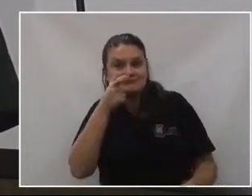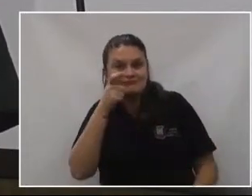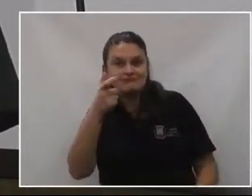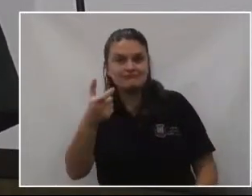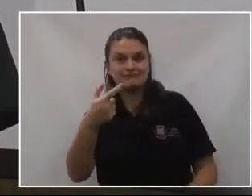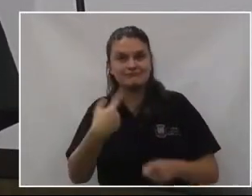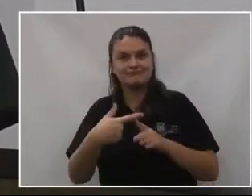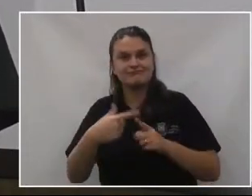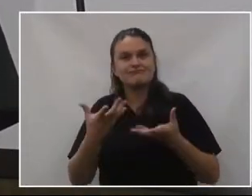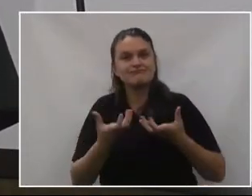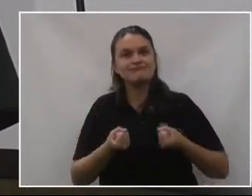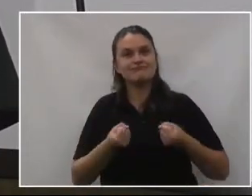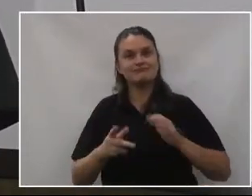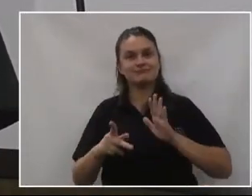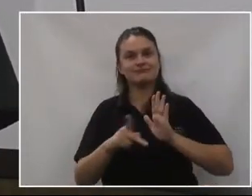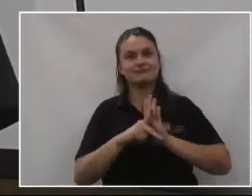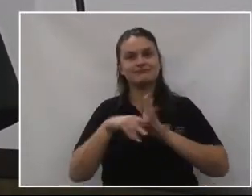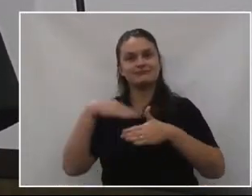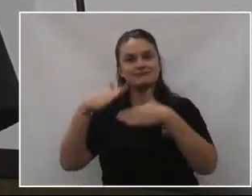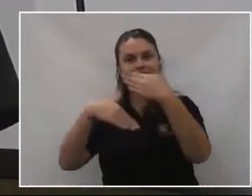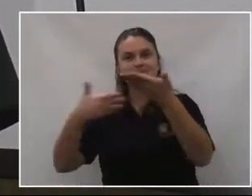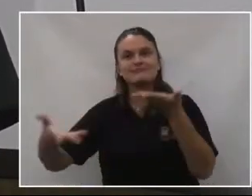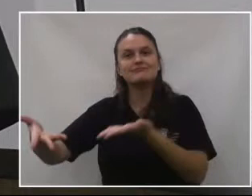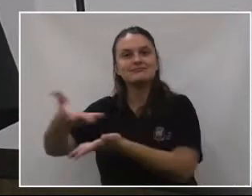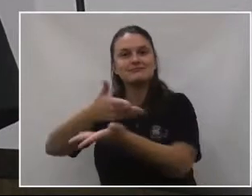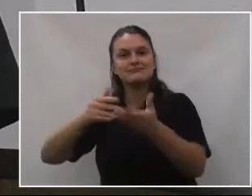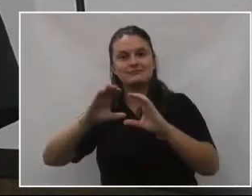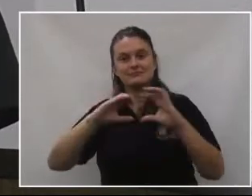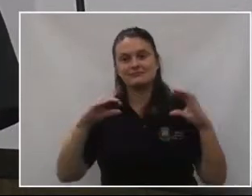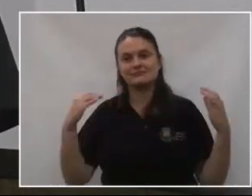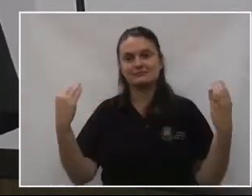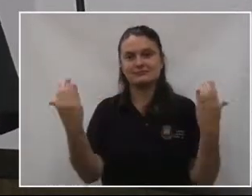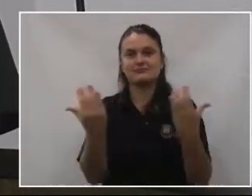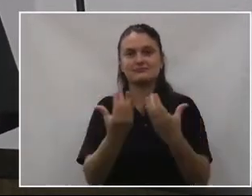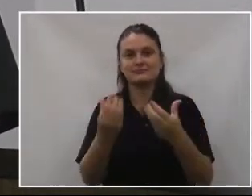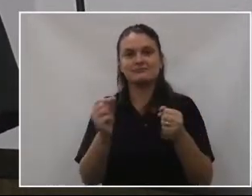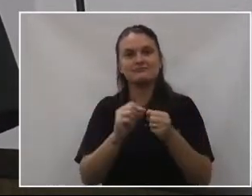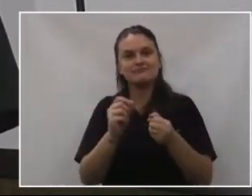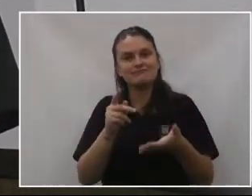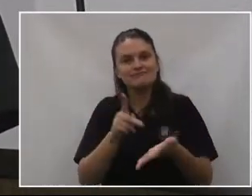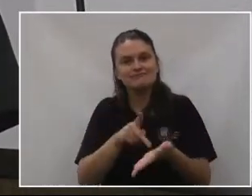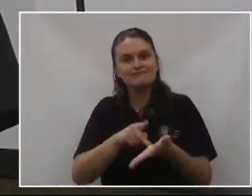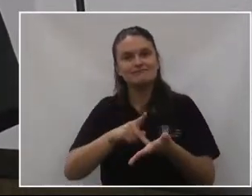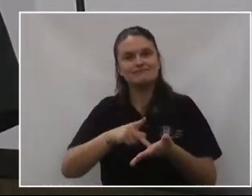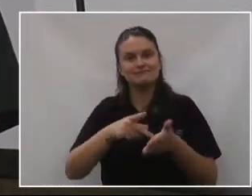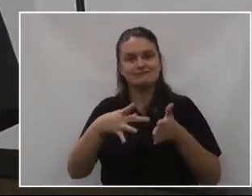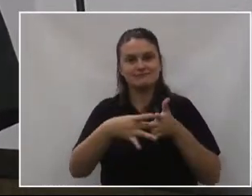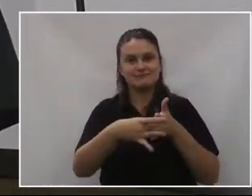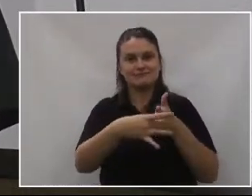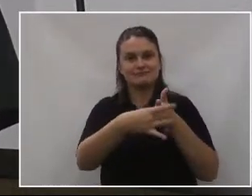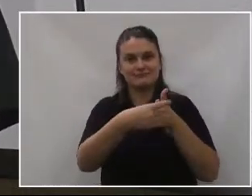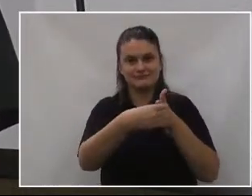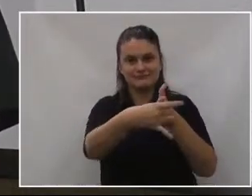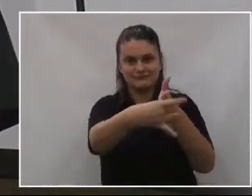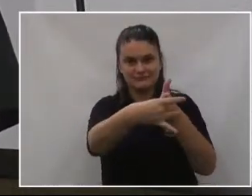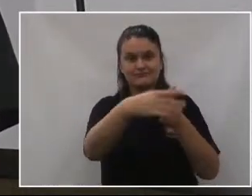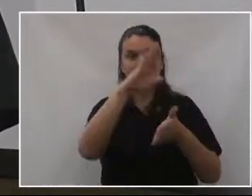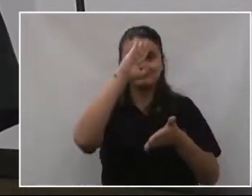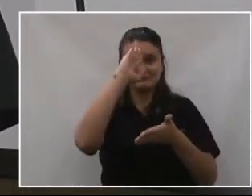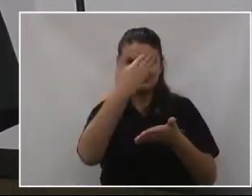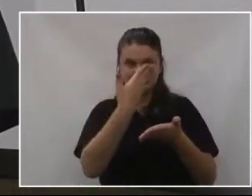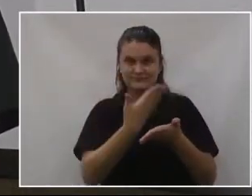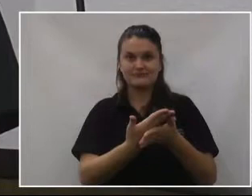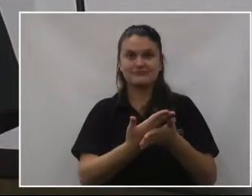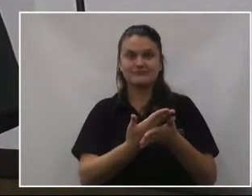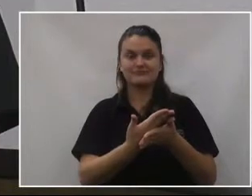o seu próprio desenvolvimento e a se envolverem com a comunidade, formando verdadeiros líderes. Acreditamos que, por